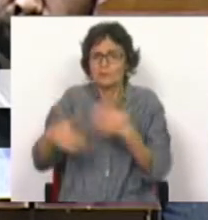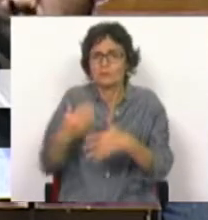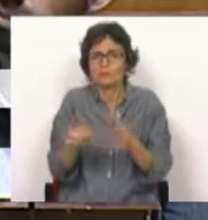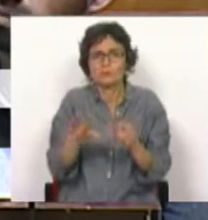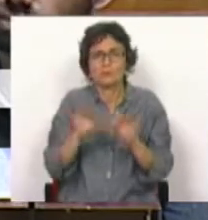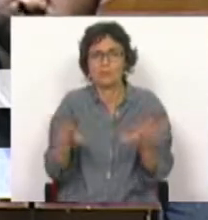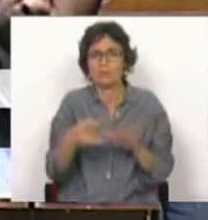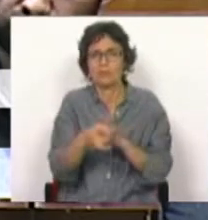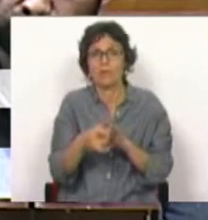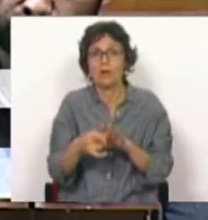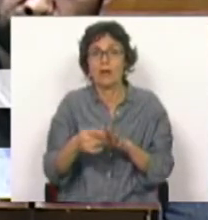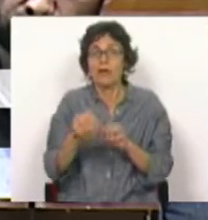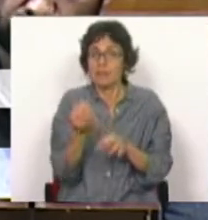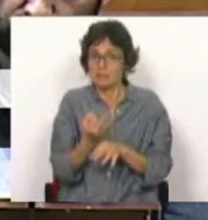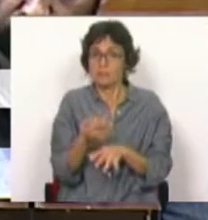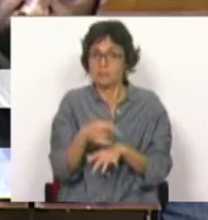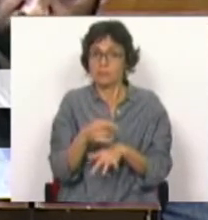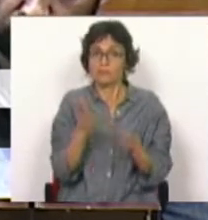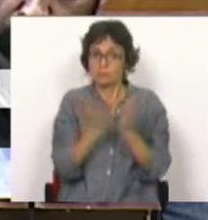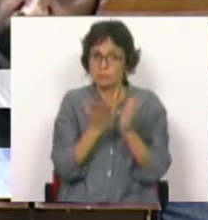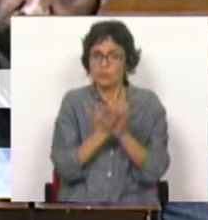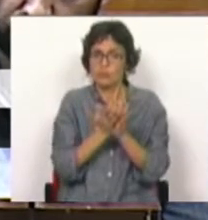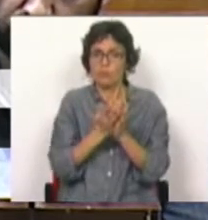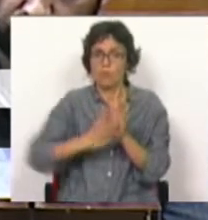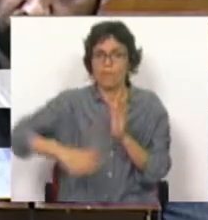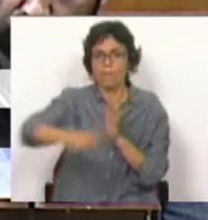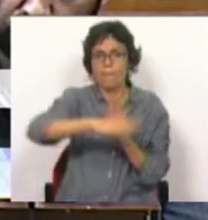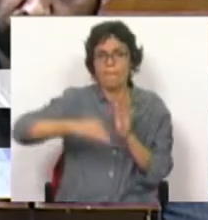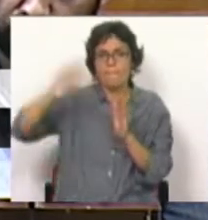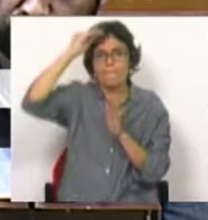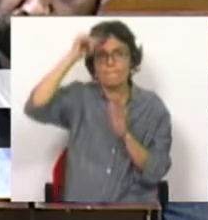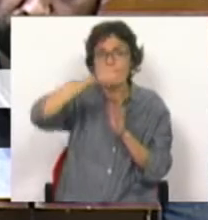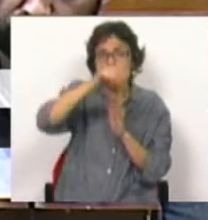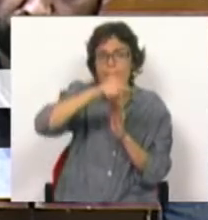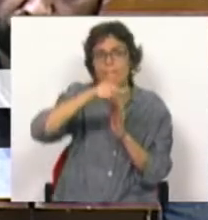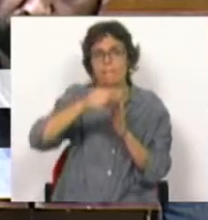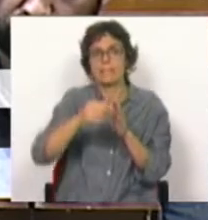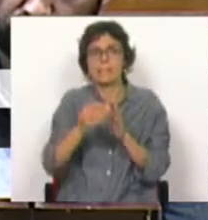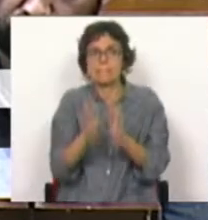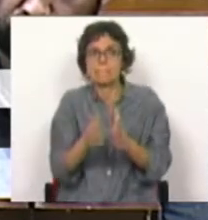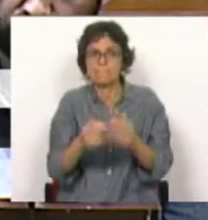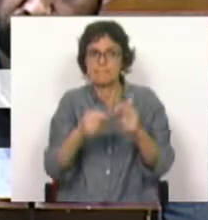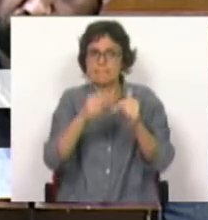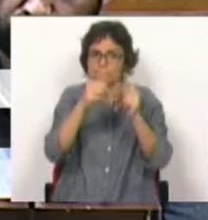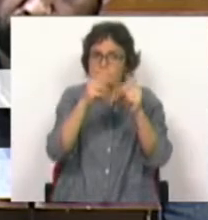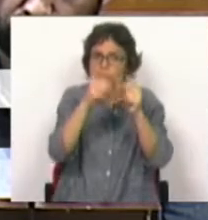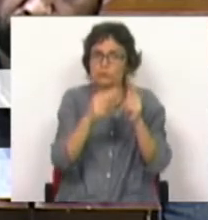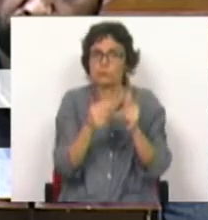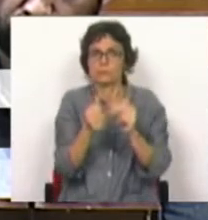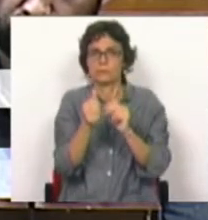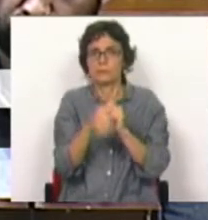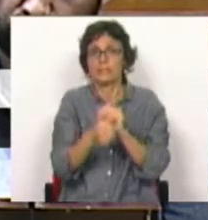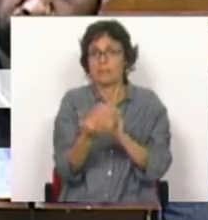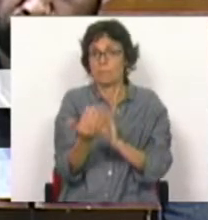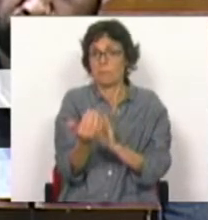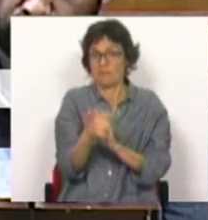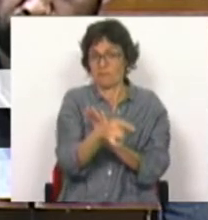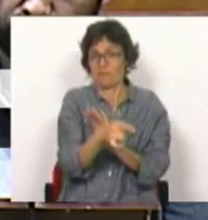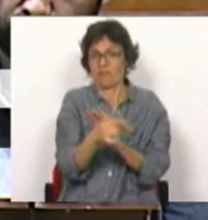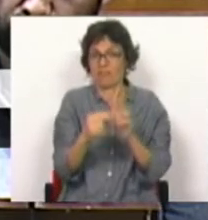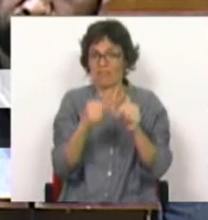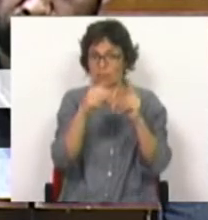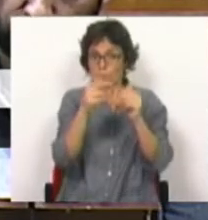periféricas, as escolas que necessitavam de facto de obras e que de algum modo podem ser consideradas essa falta de obras